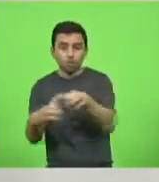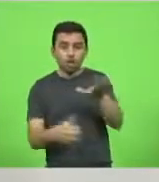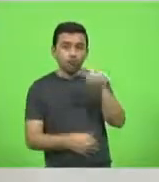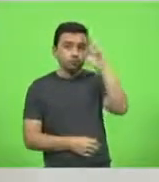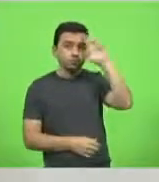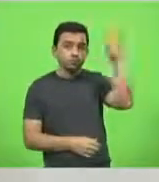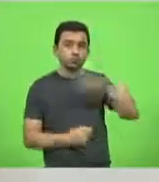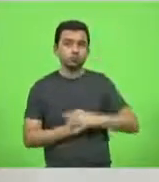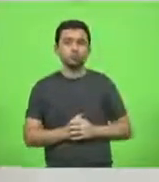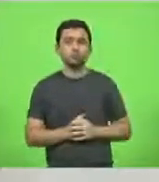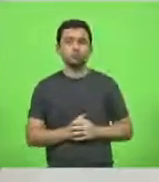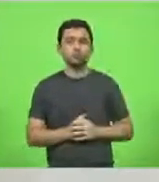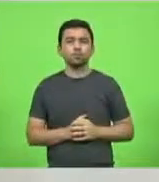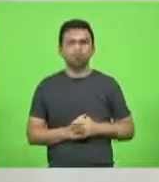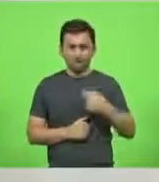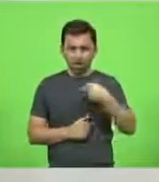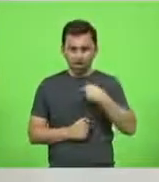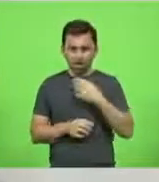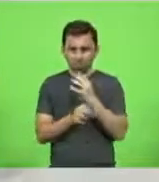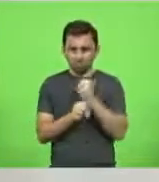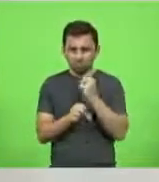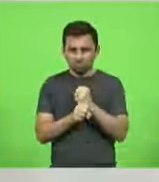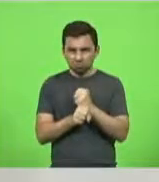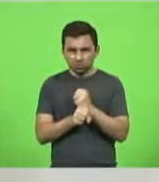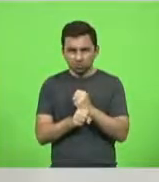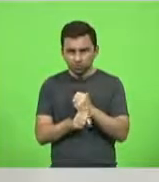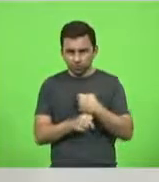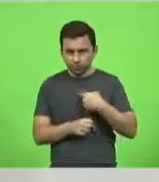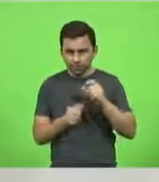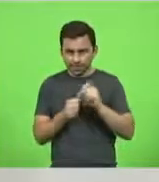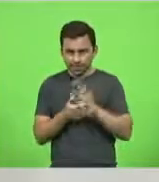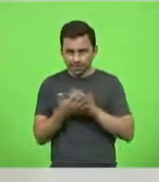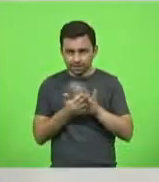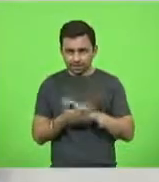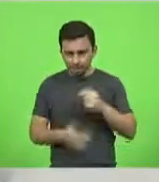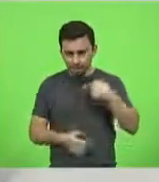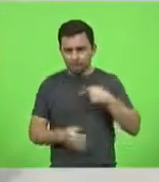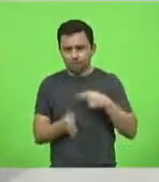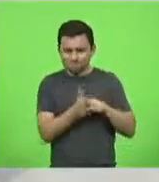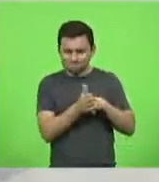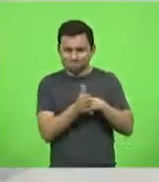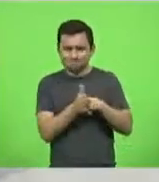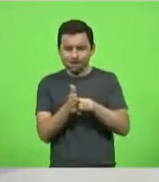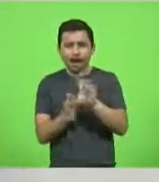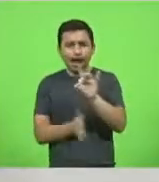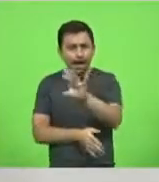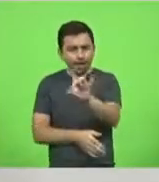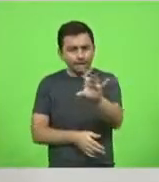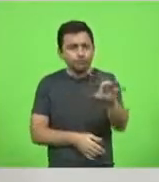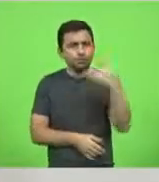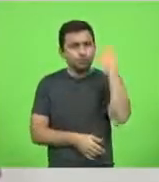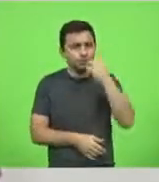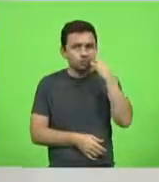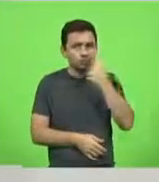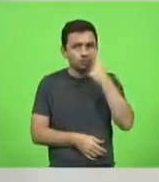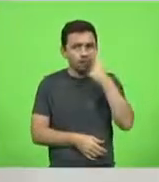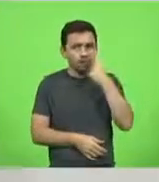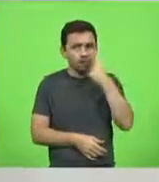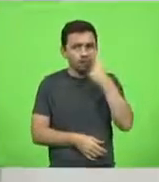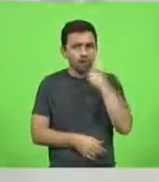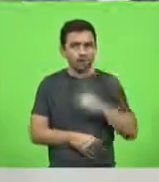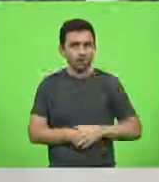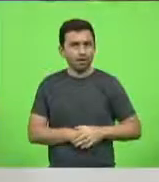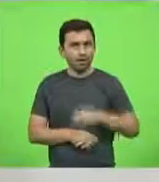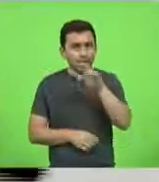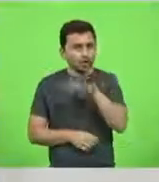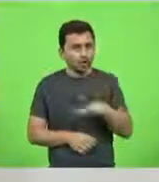Se acha que eu não vou fazer essa conta, eu vou dissecar ela por deputado. Não vai ser por região.